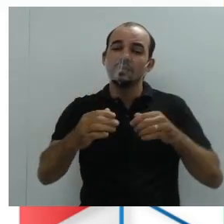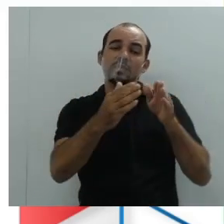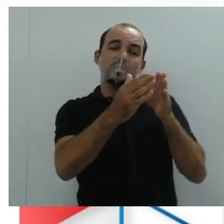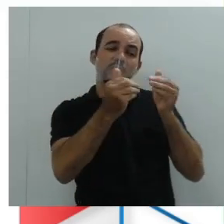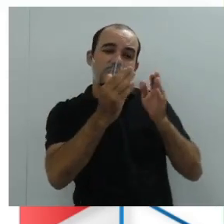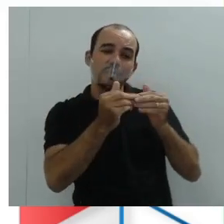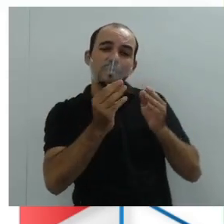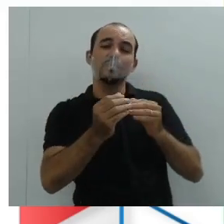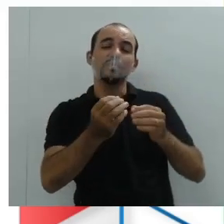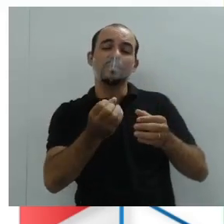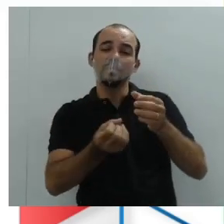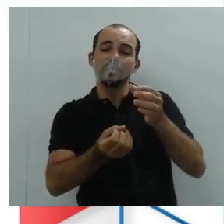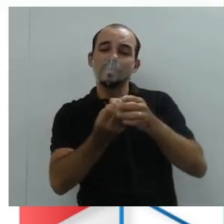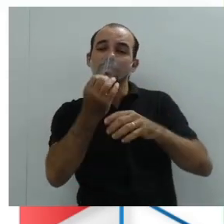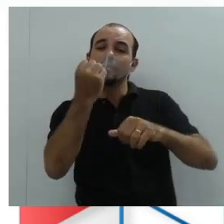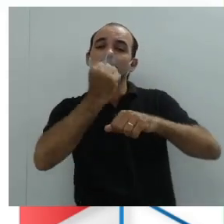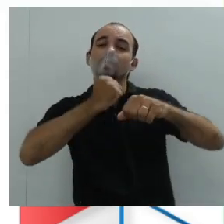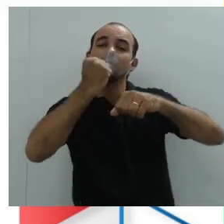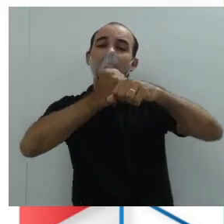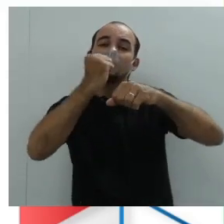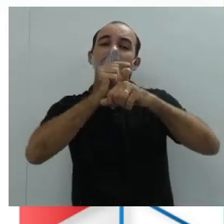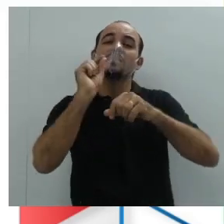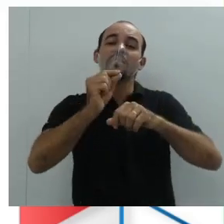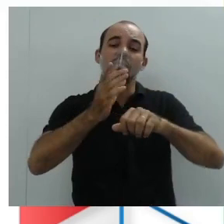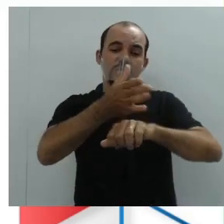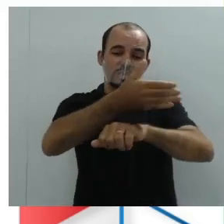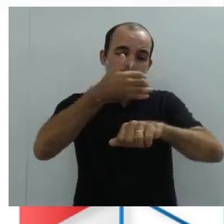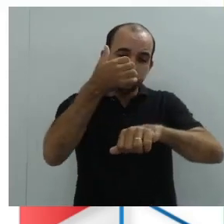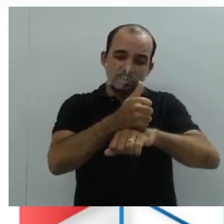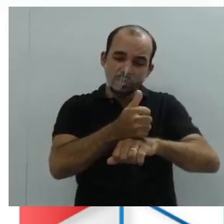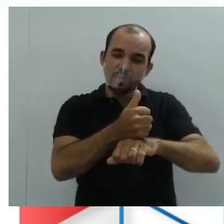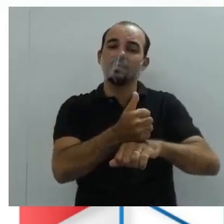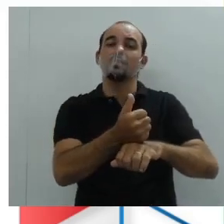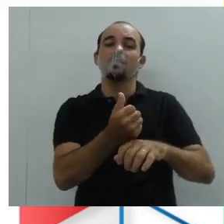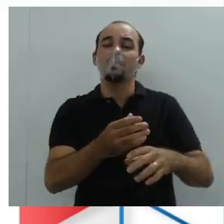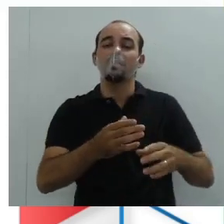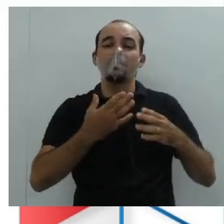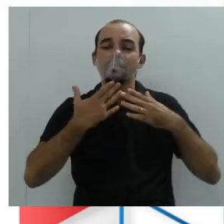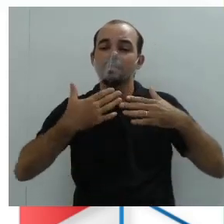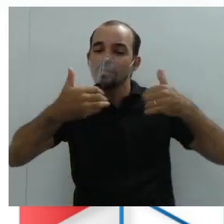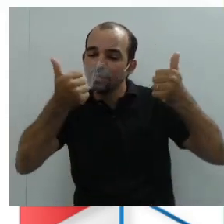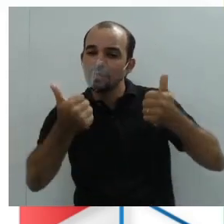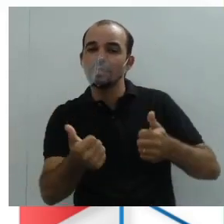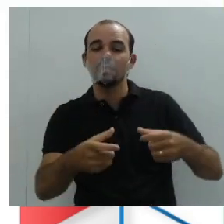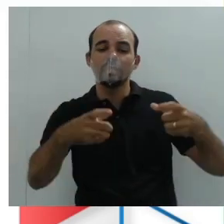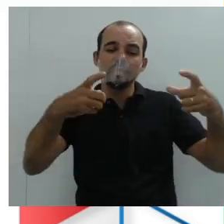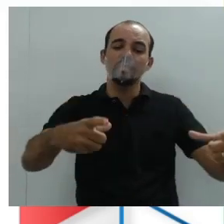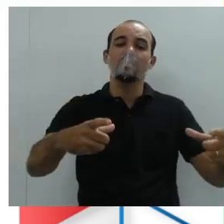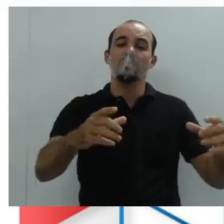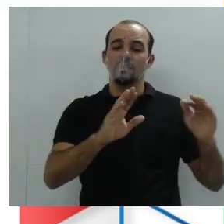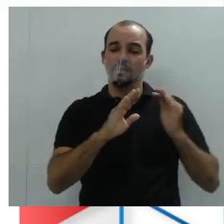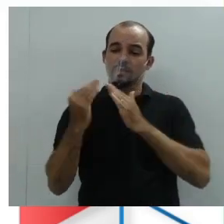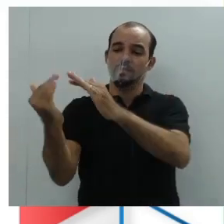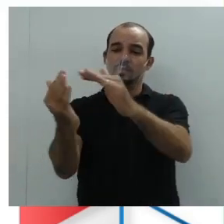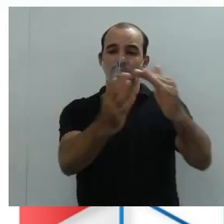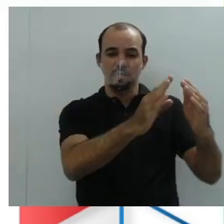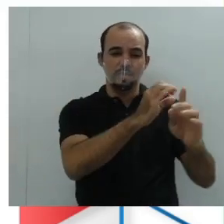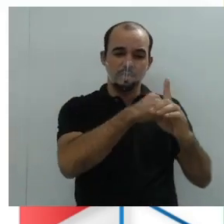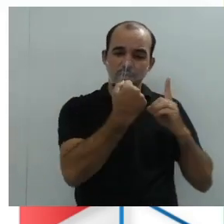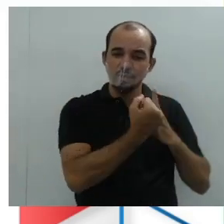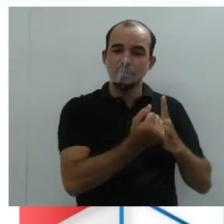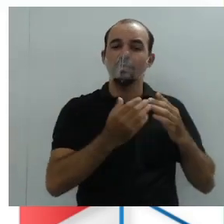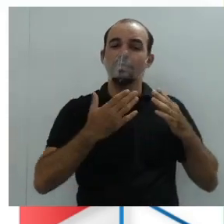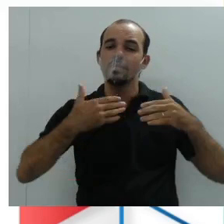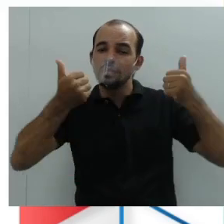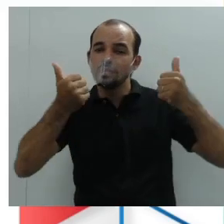justificativa, melhorias para o bairro, conforto para os moradores e atendimento ao projeto urbanístico do